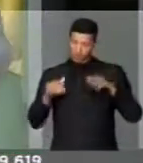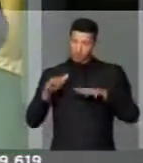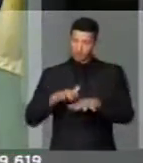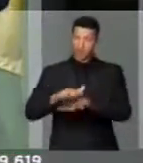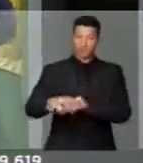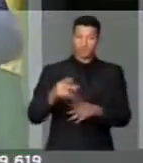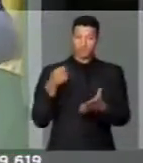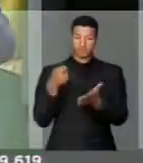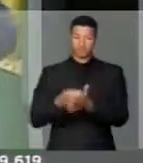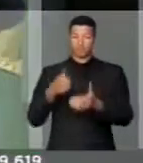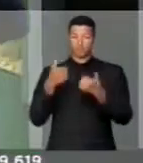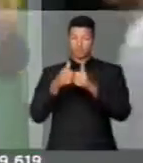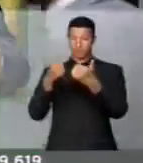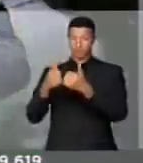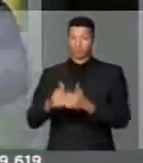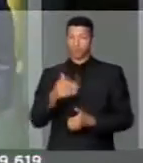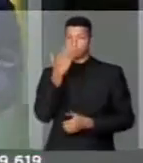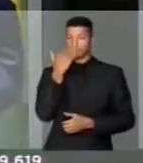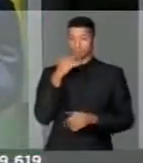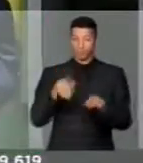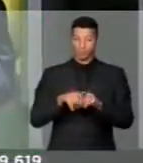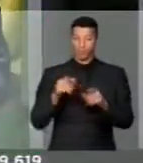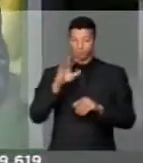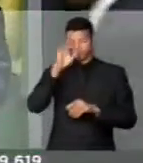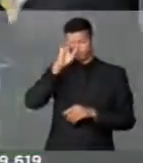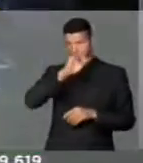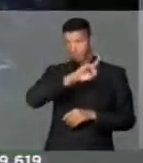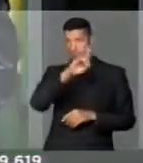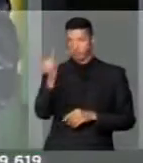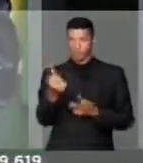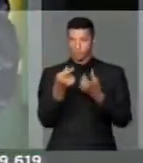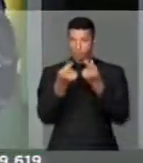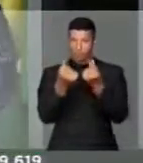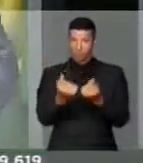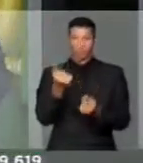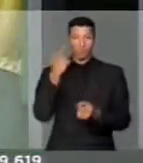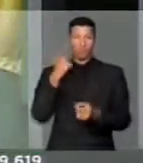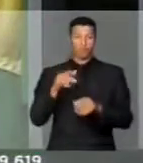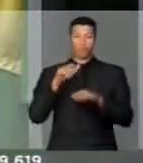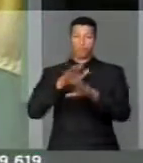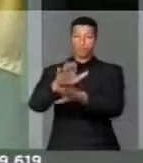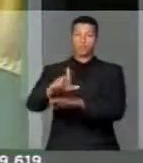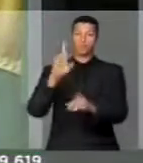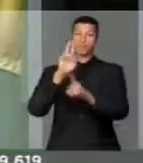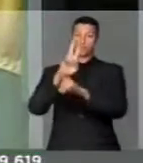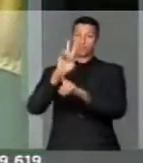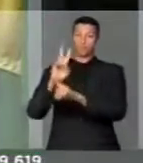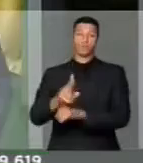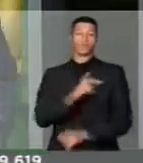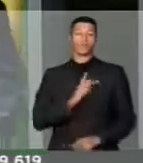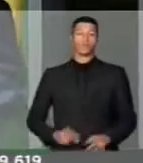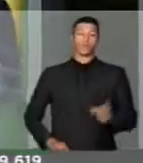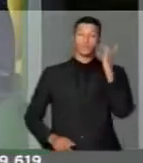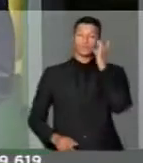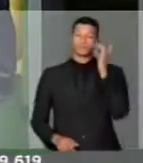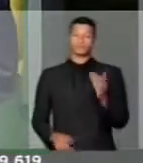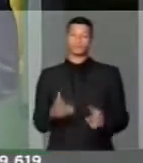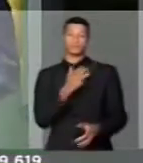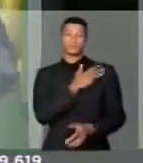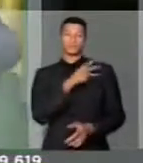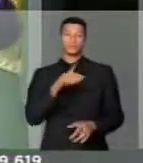pagando ônibus, comida e diária para lá defender a presidente Dilma, PT e o Lula.